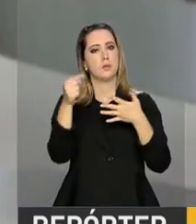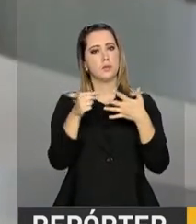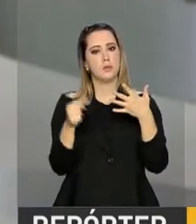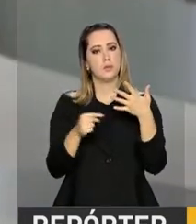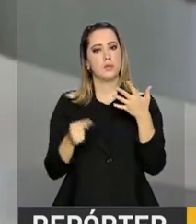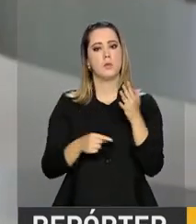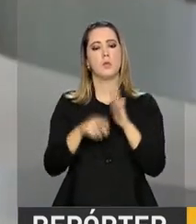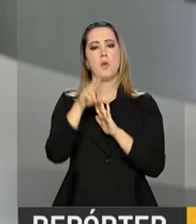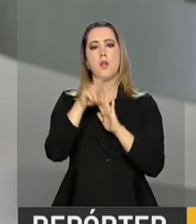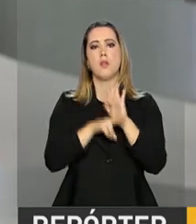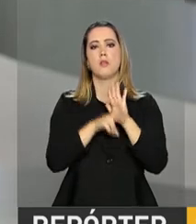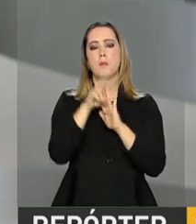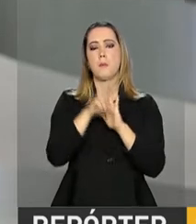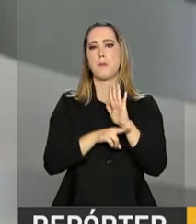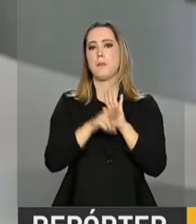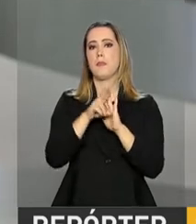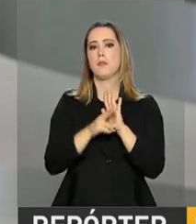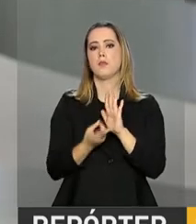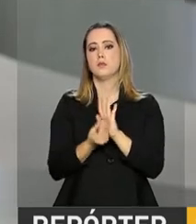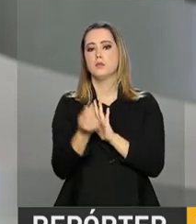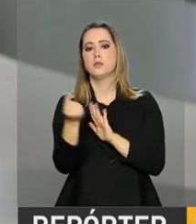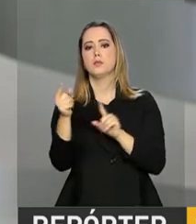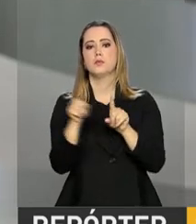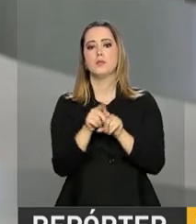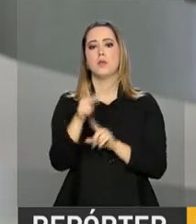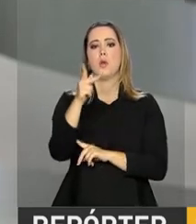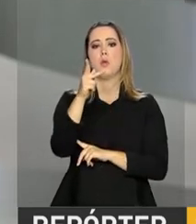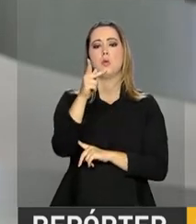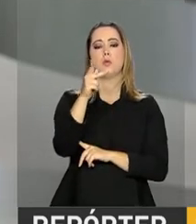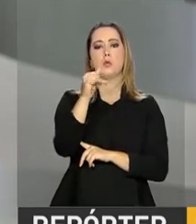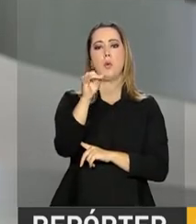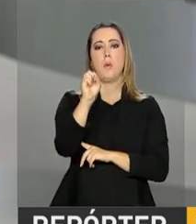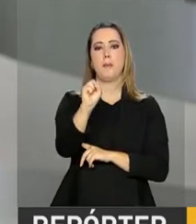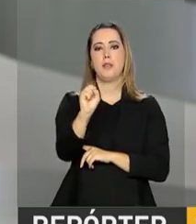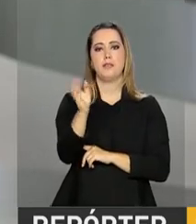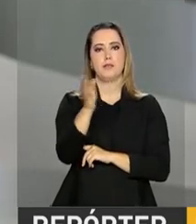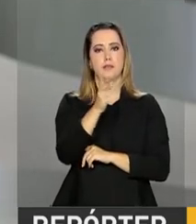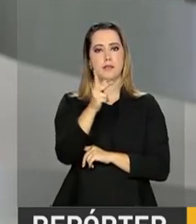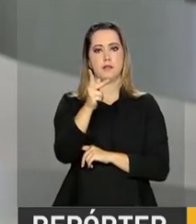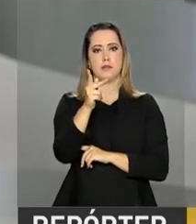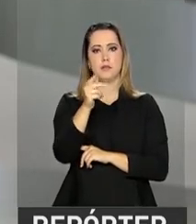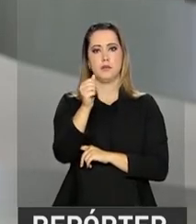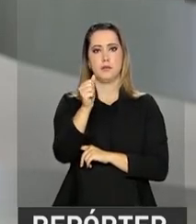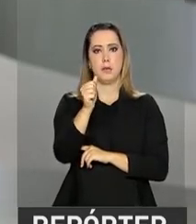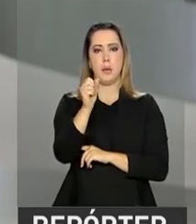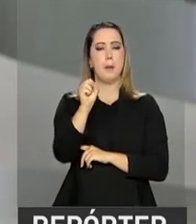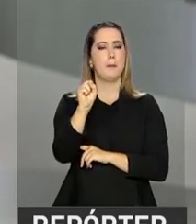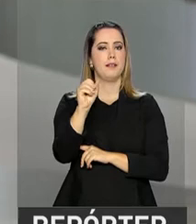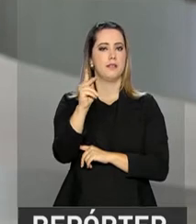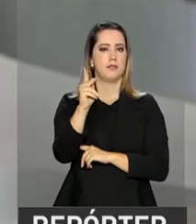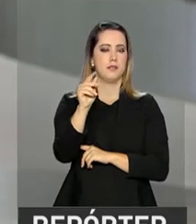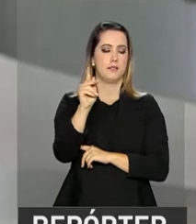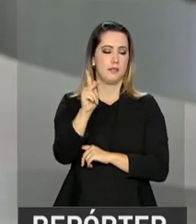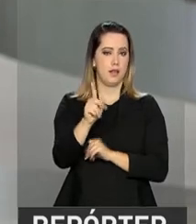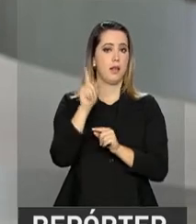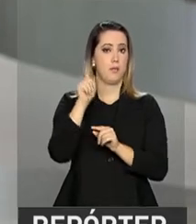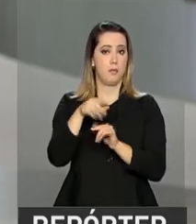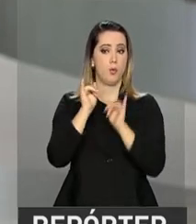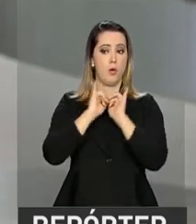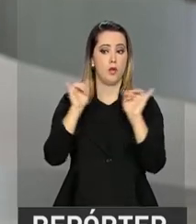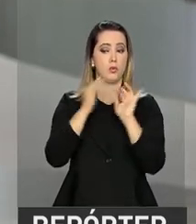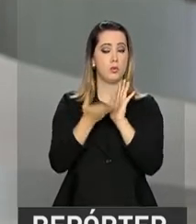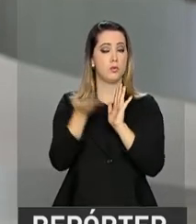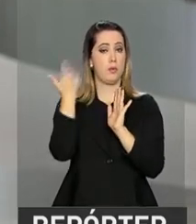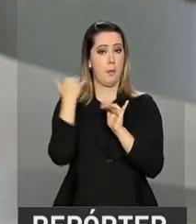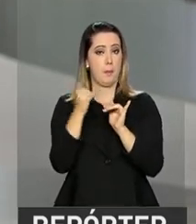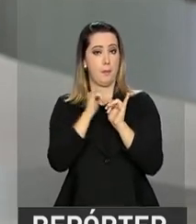cronograma de liberação dos recursos do PIS-PASEP. O anúncio de liberação desses recursos foi feito no mês